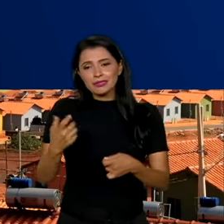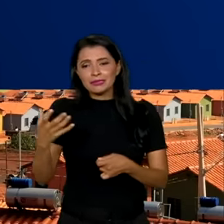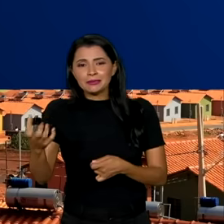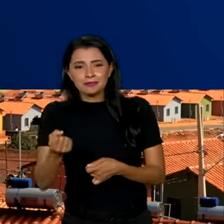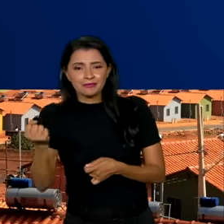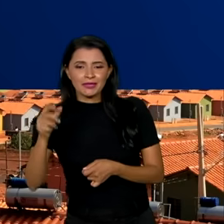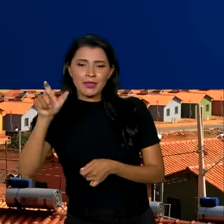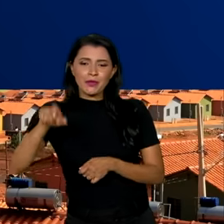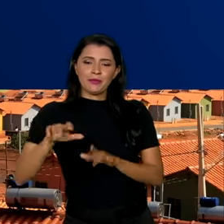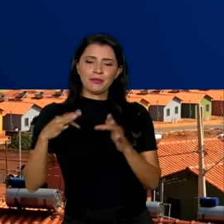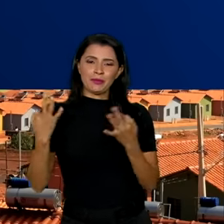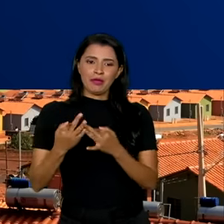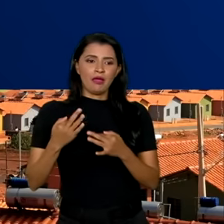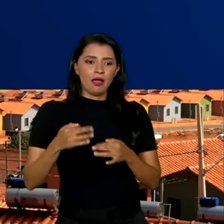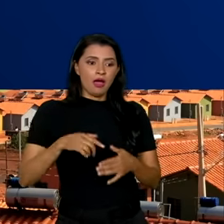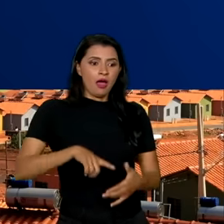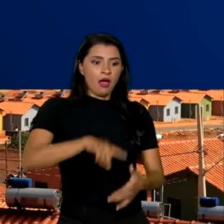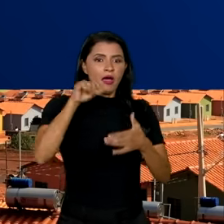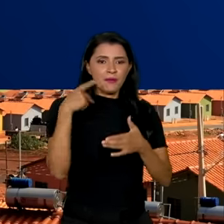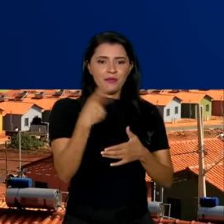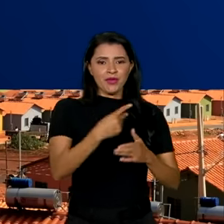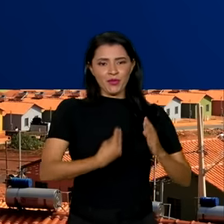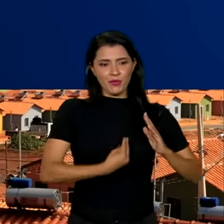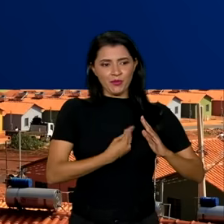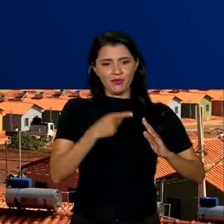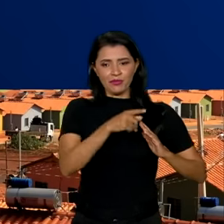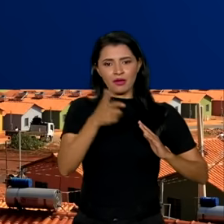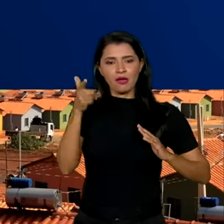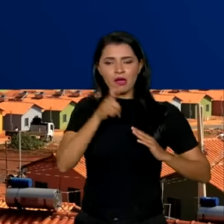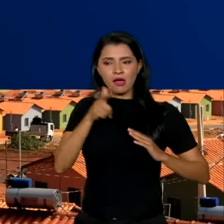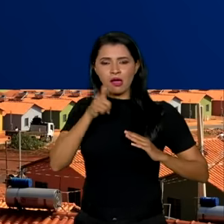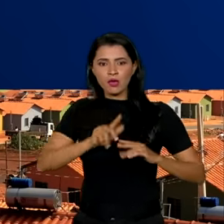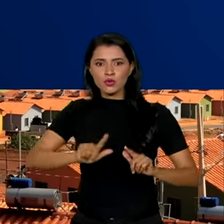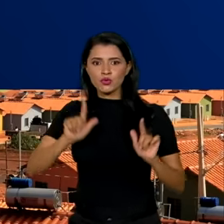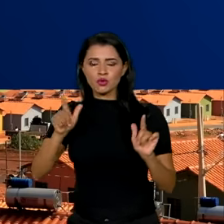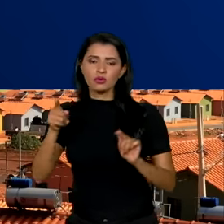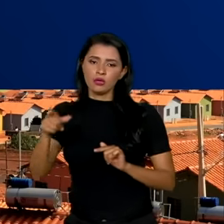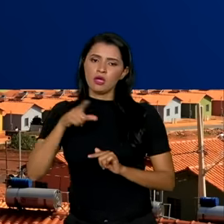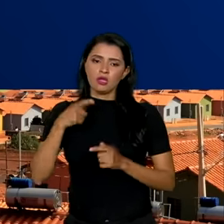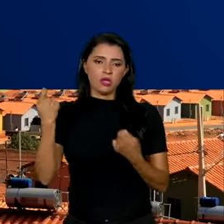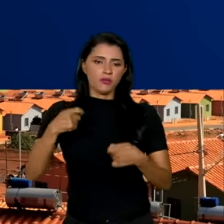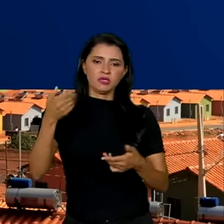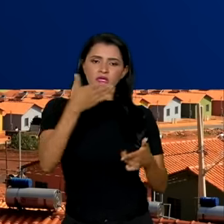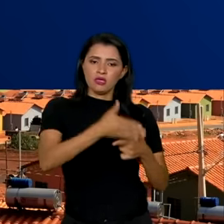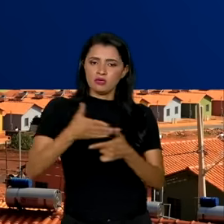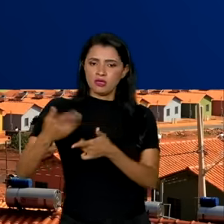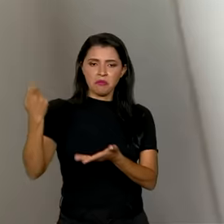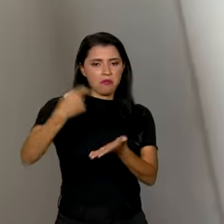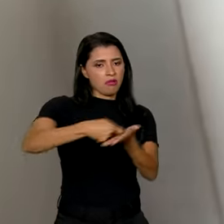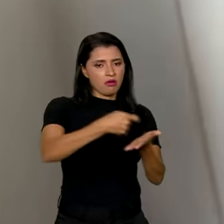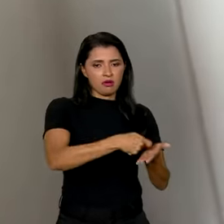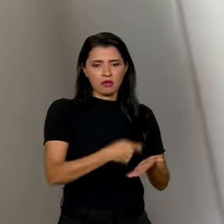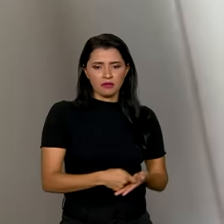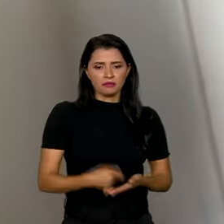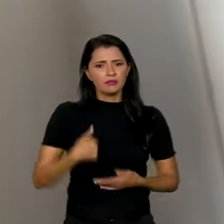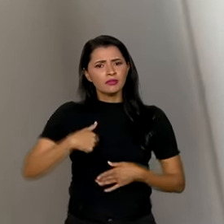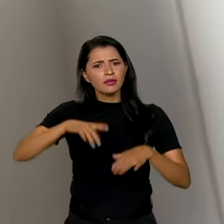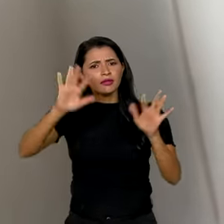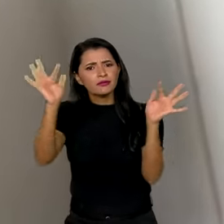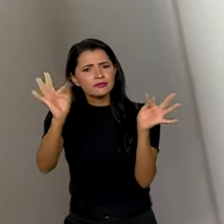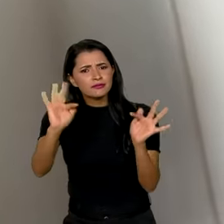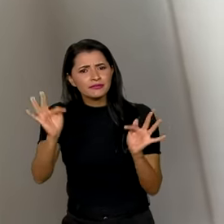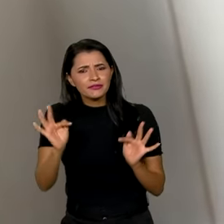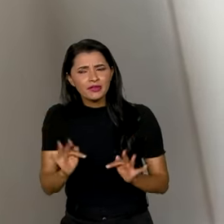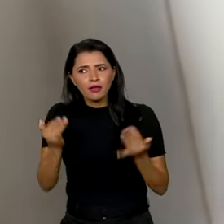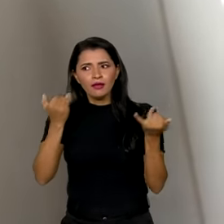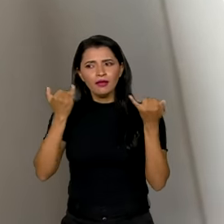mensal e que foram sorteadas pelo programa habitacional do governo passam a ser isentas das mensalidades. Fiquei muito feliz